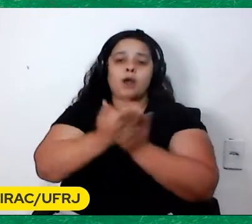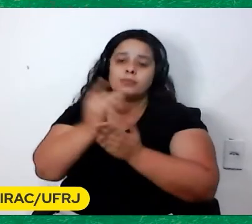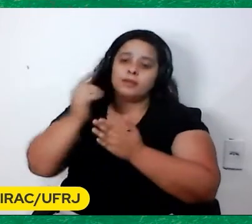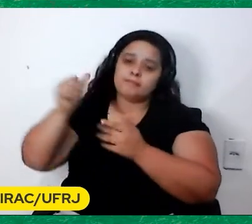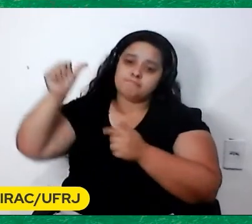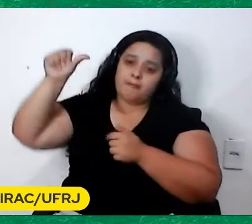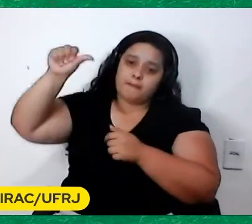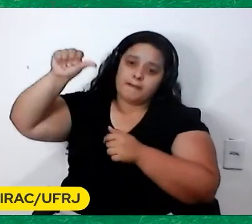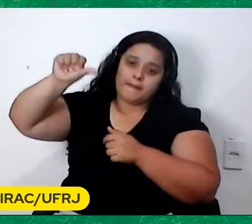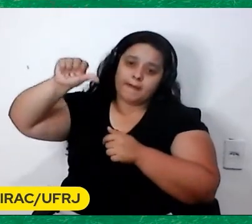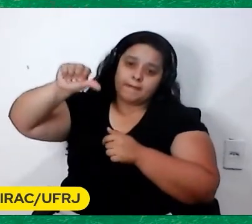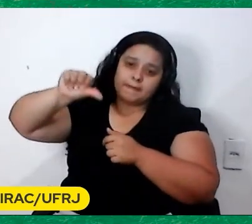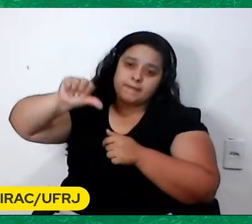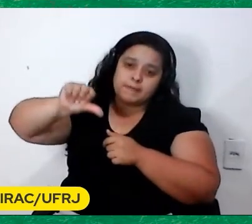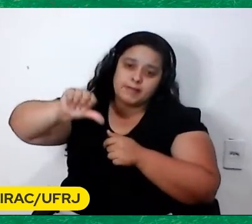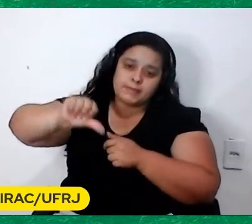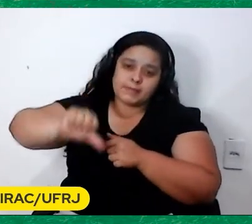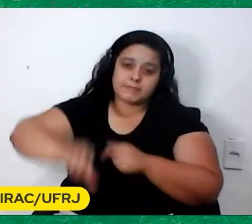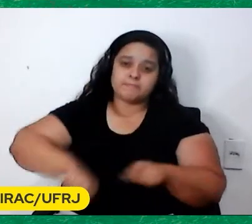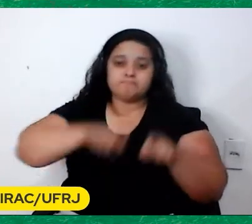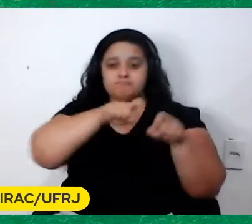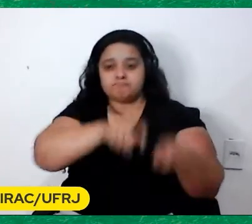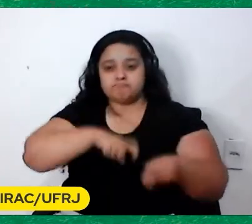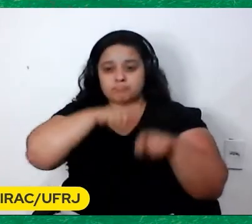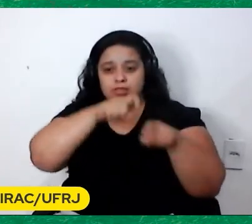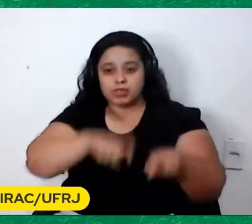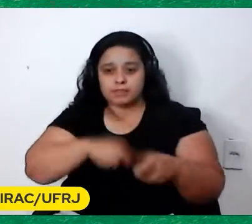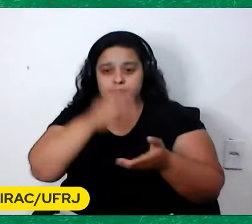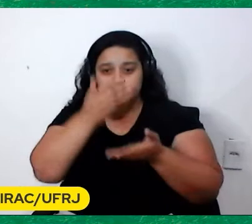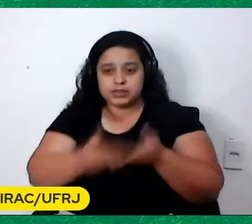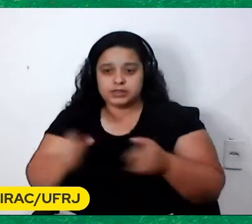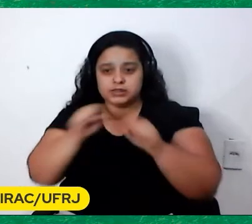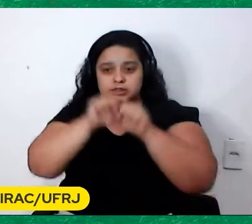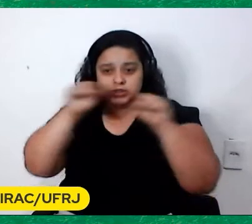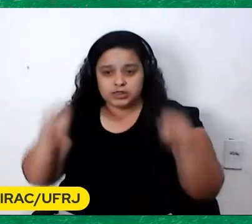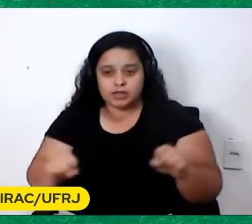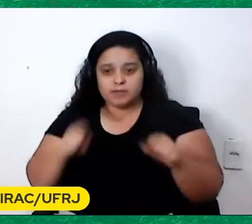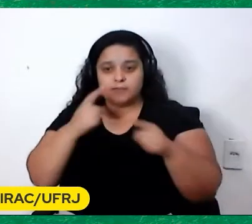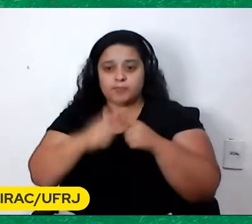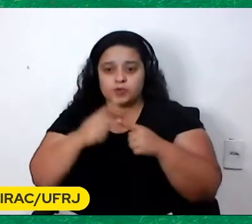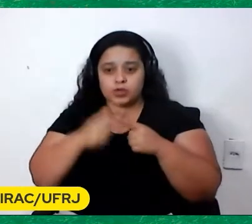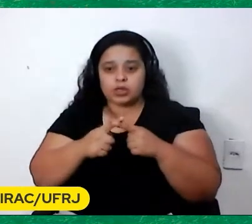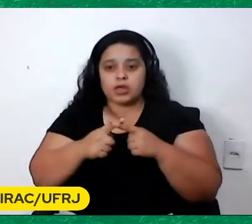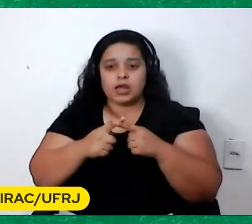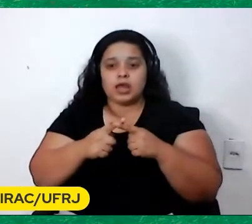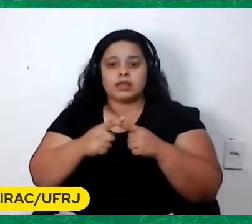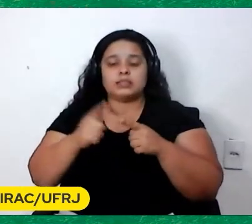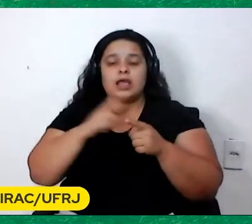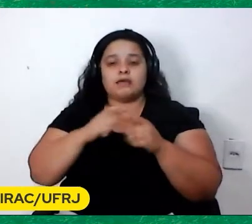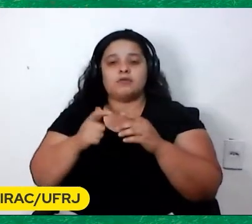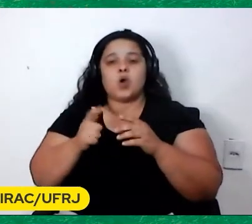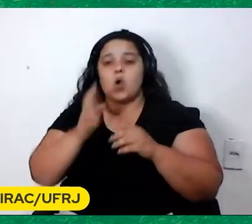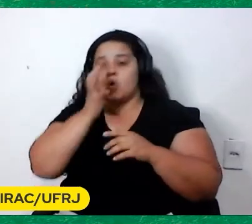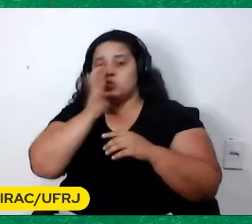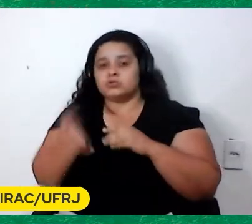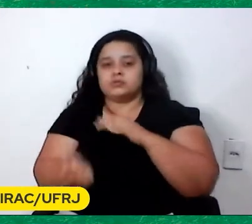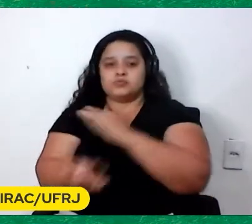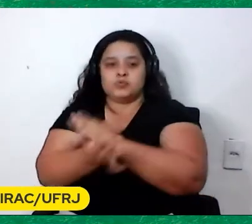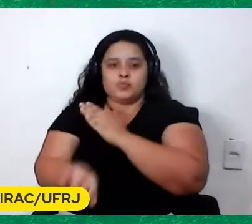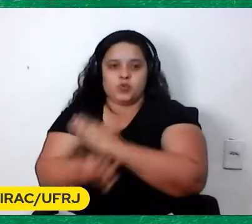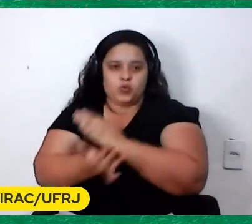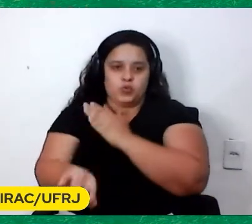interior Já meio que abandonado pelo sistema Porque tinha sido acusado de suborno Então é um filme que